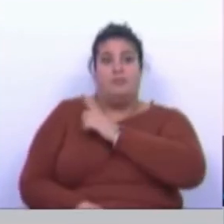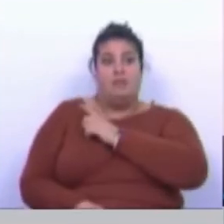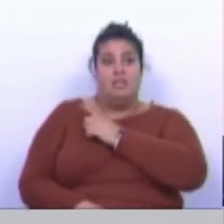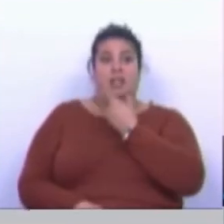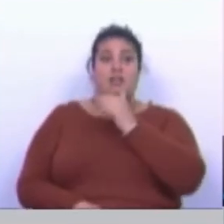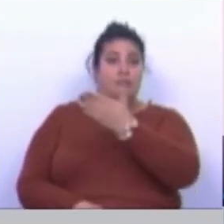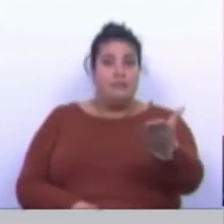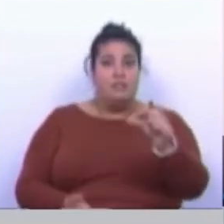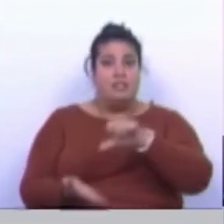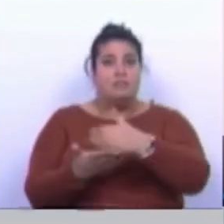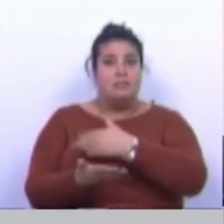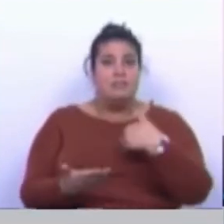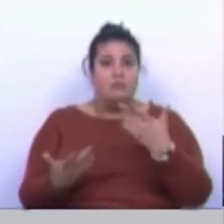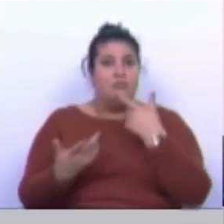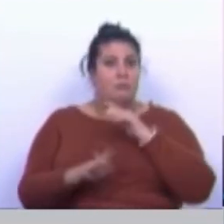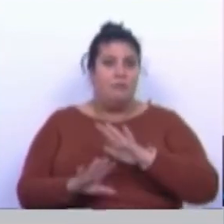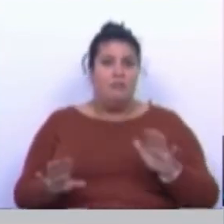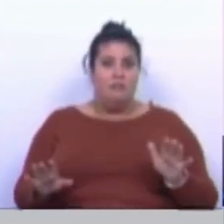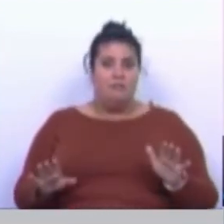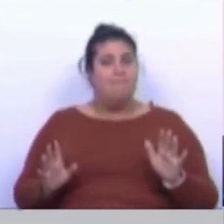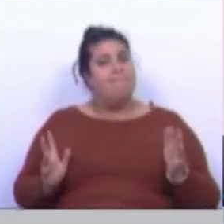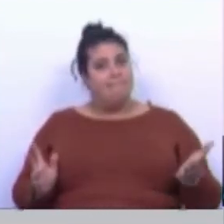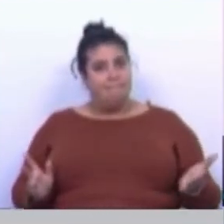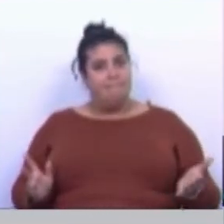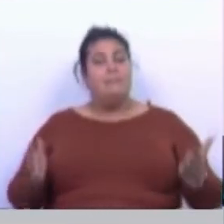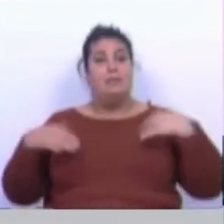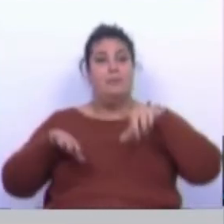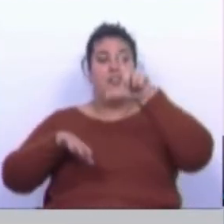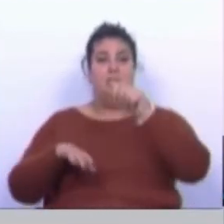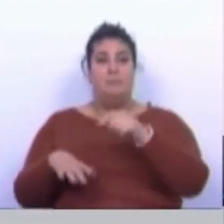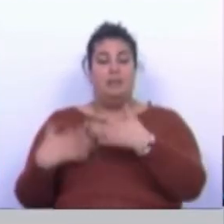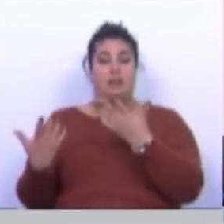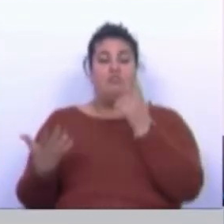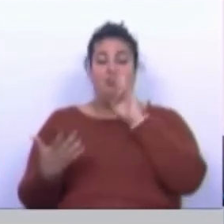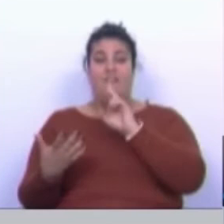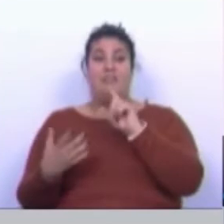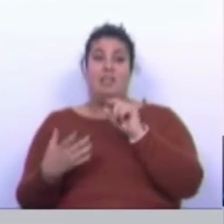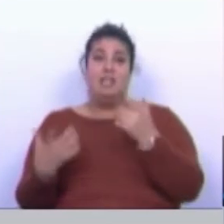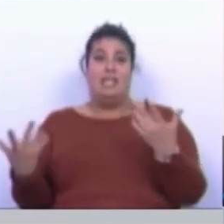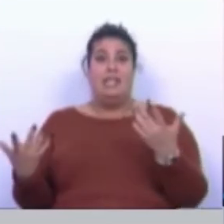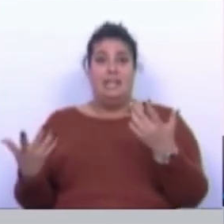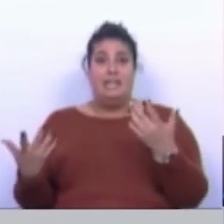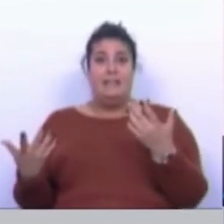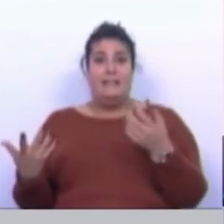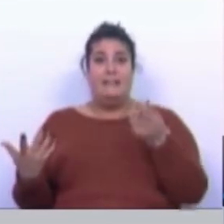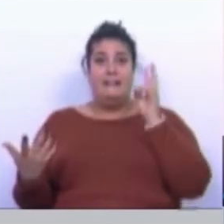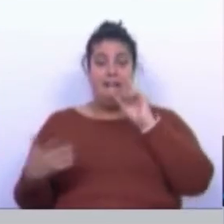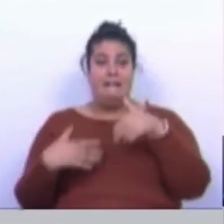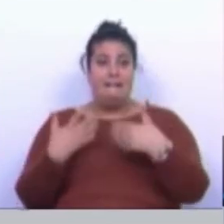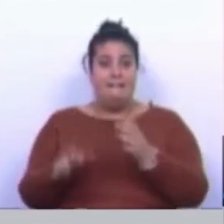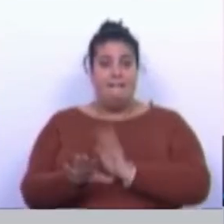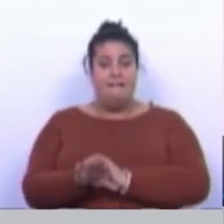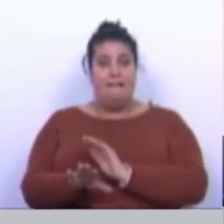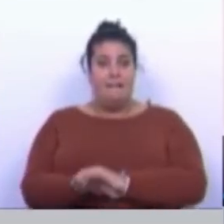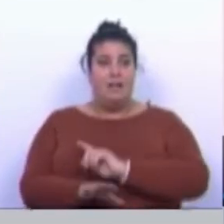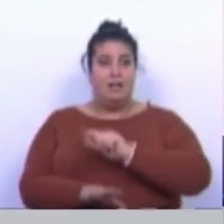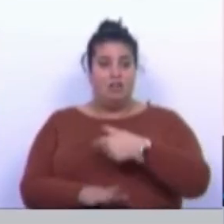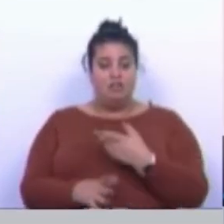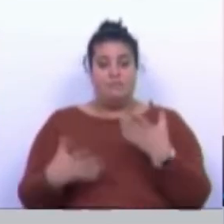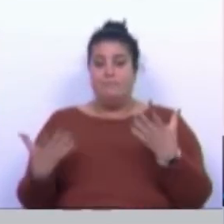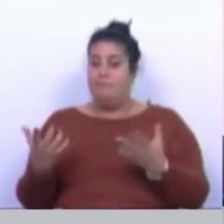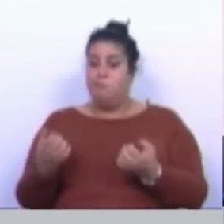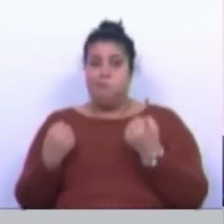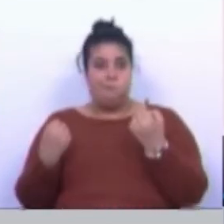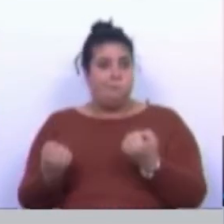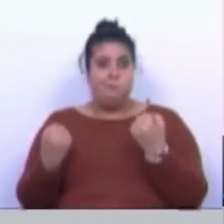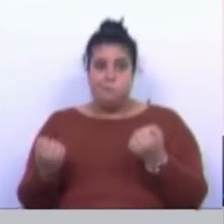deviam estar ali, não podem estar ali. Mas, também, o que estamos a assistir é que, precisamente por não estarem a conseguir